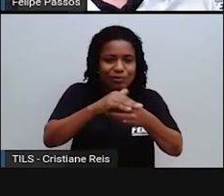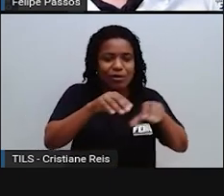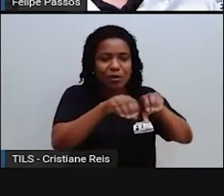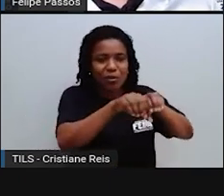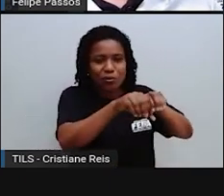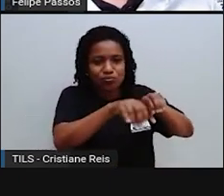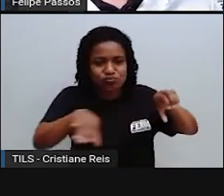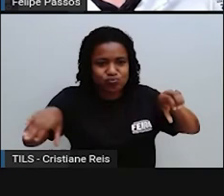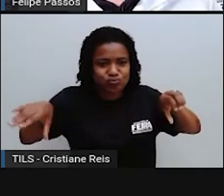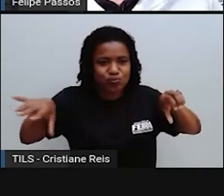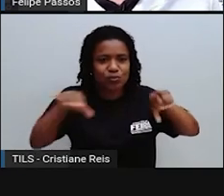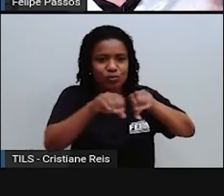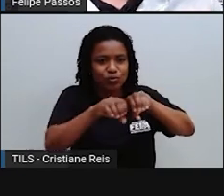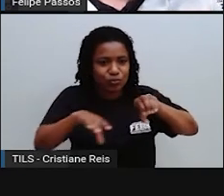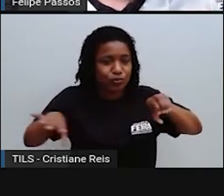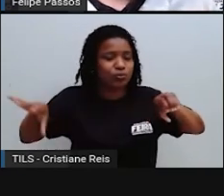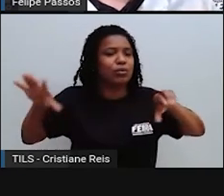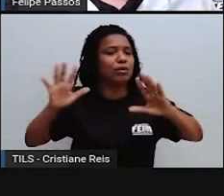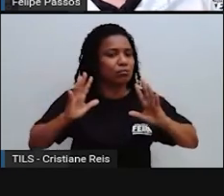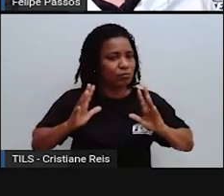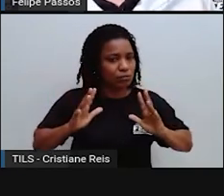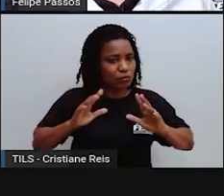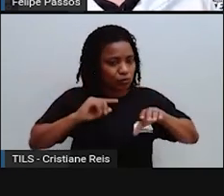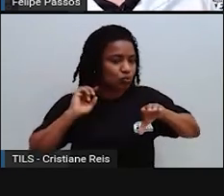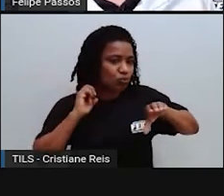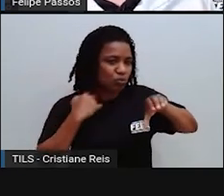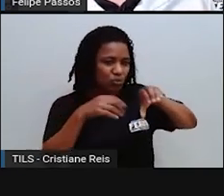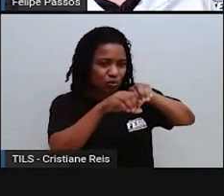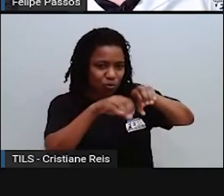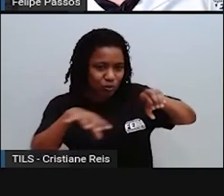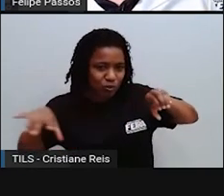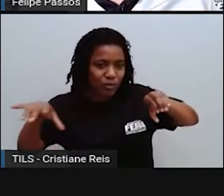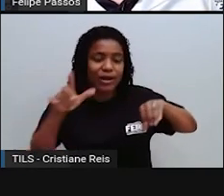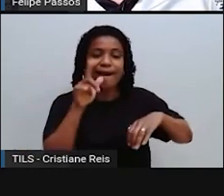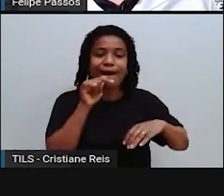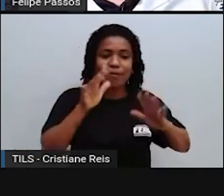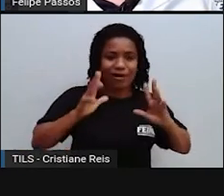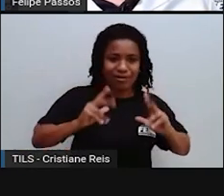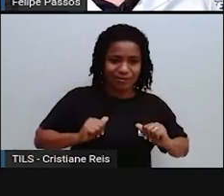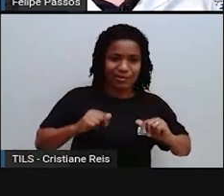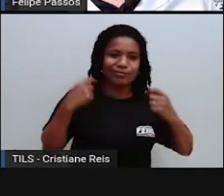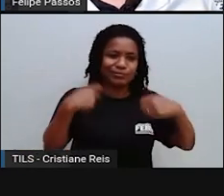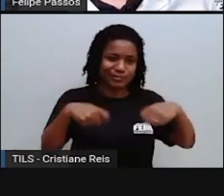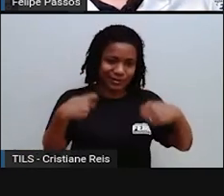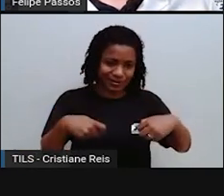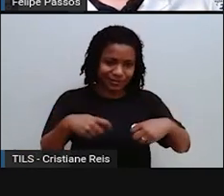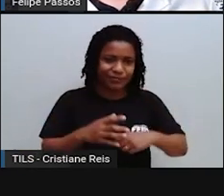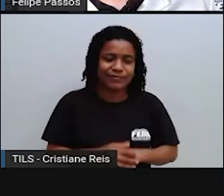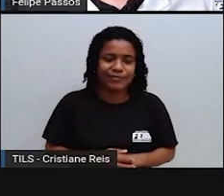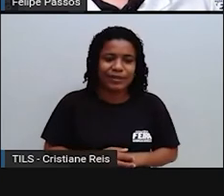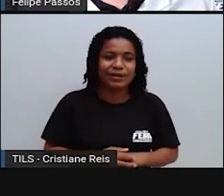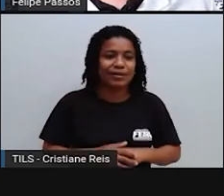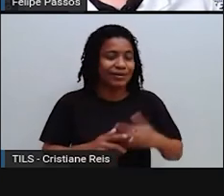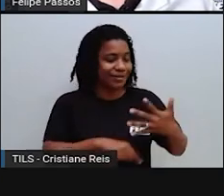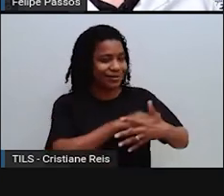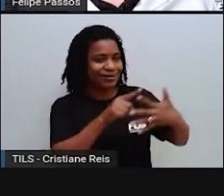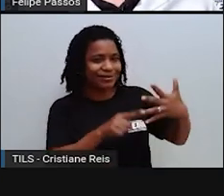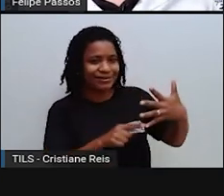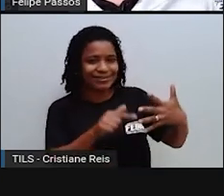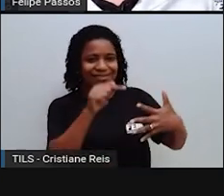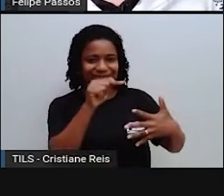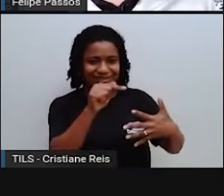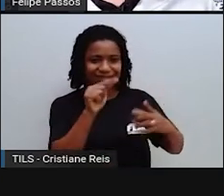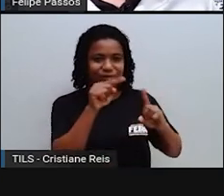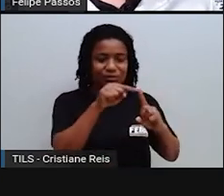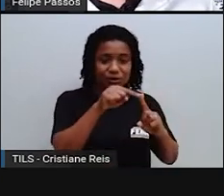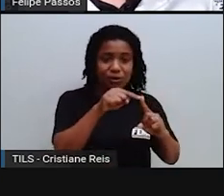tratamento da água, evitar que a água seja poluída, energia limpa e acessível, a